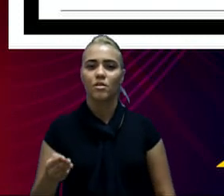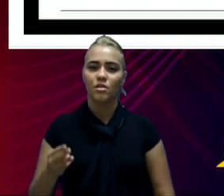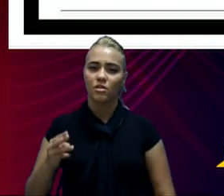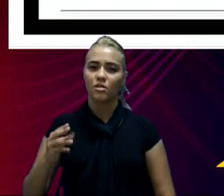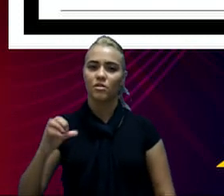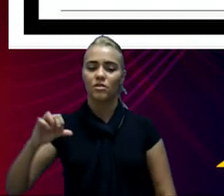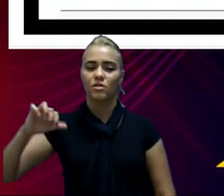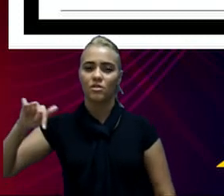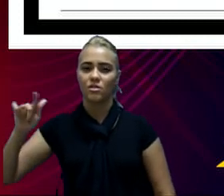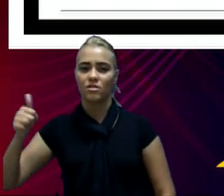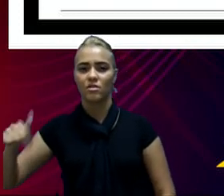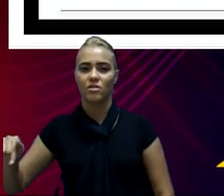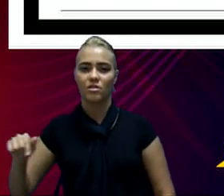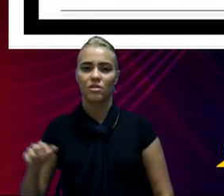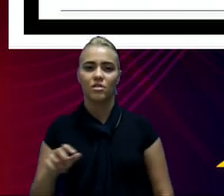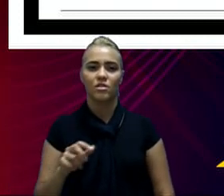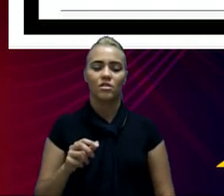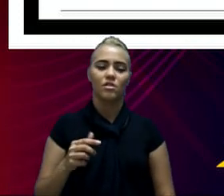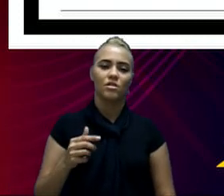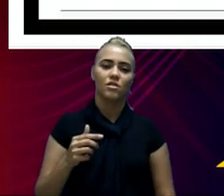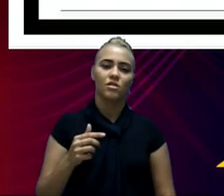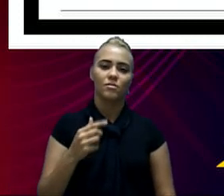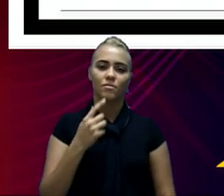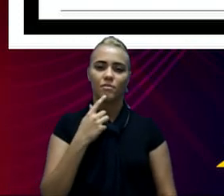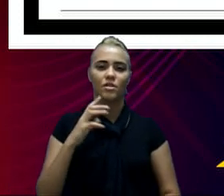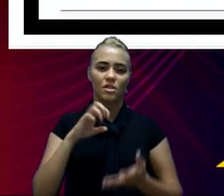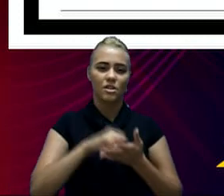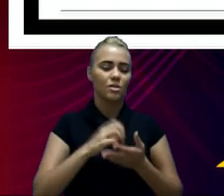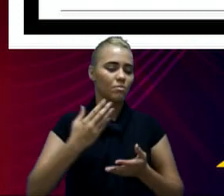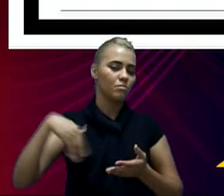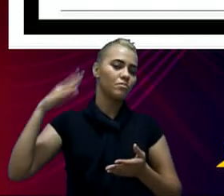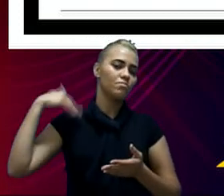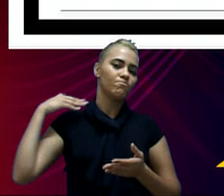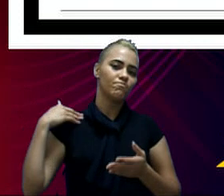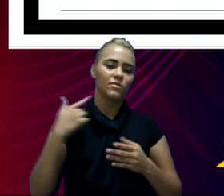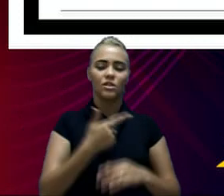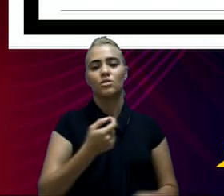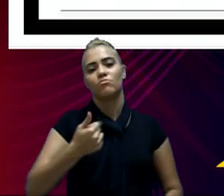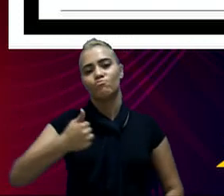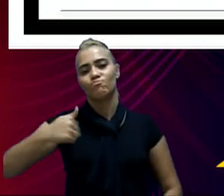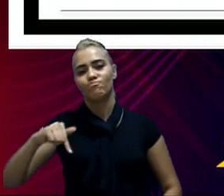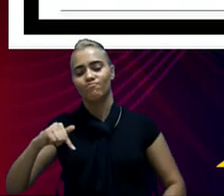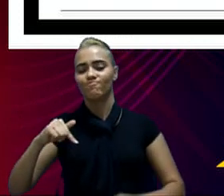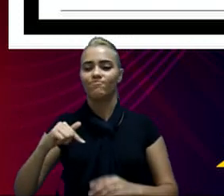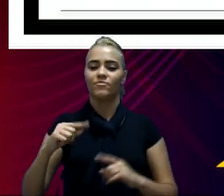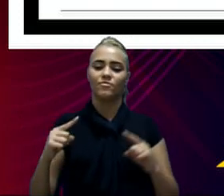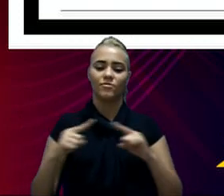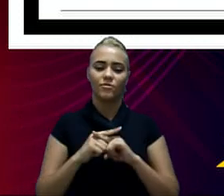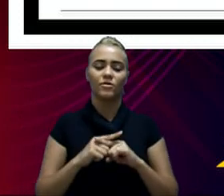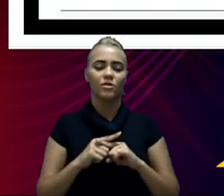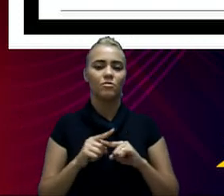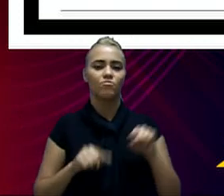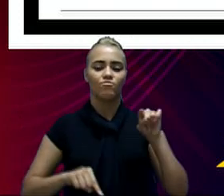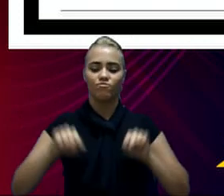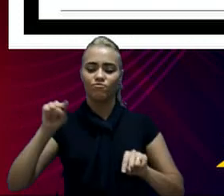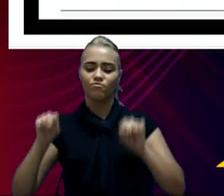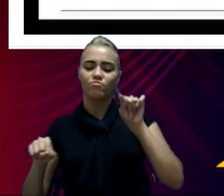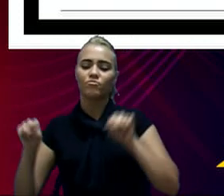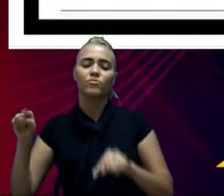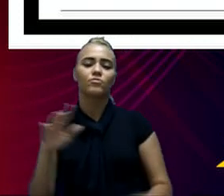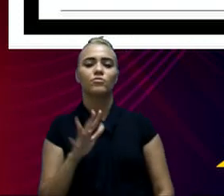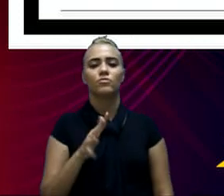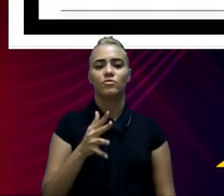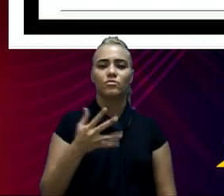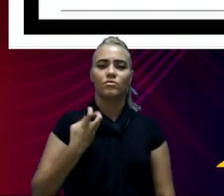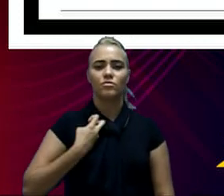,077,00 daquelas inscrições realizadas em 2019. Houve uma variação, portanto,